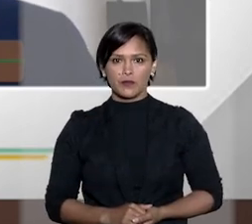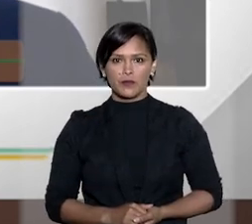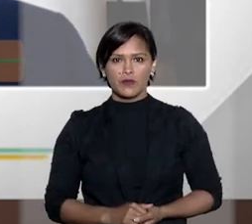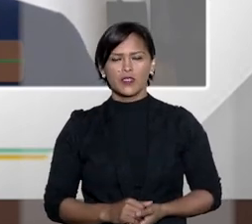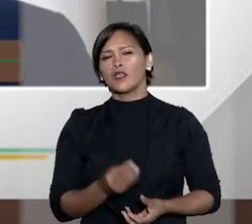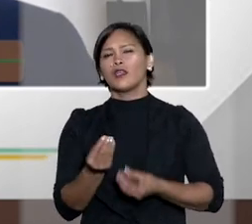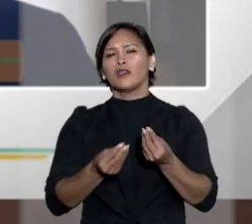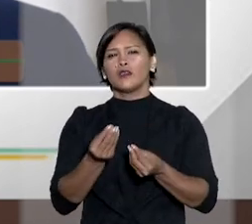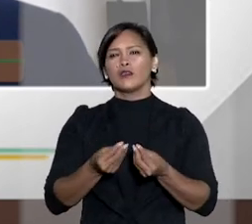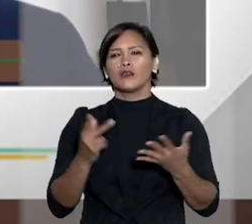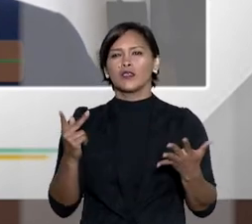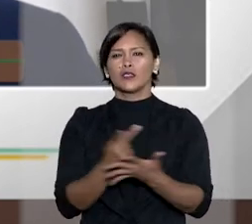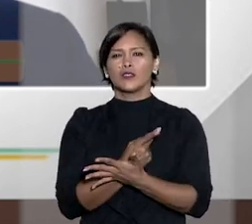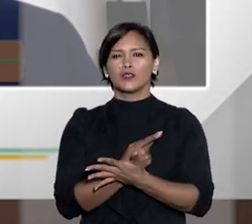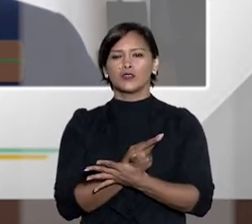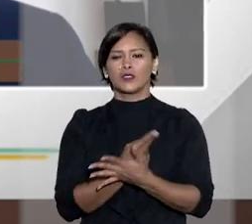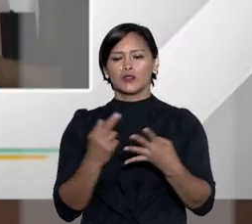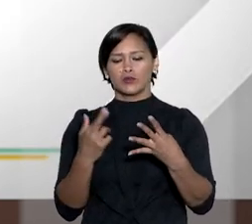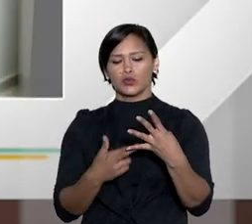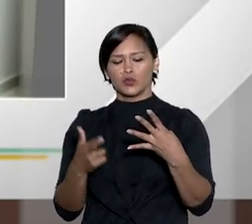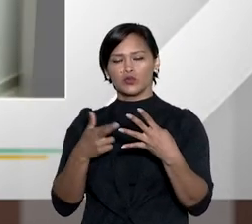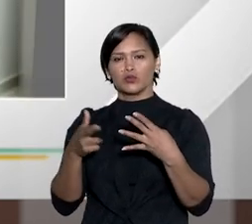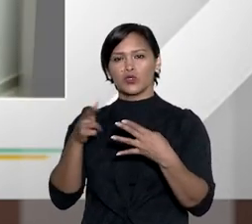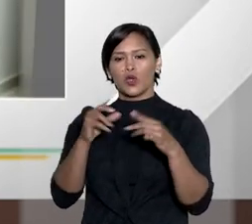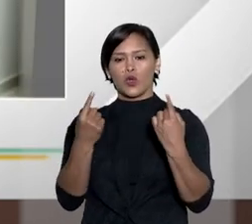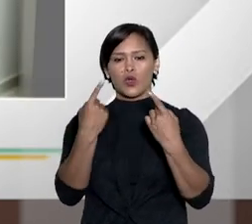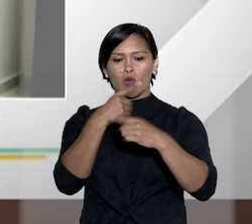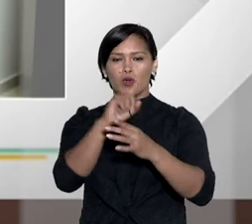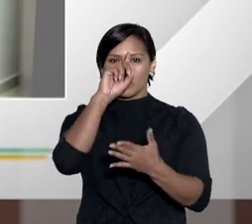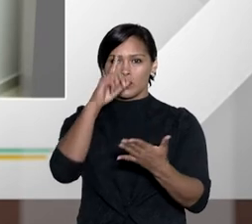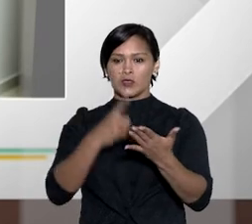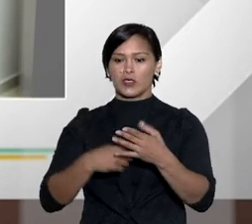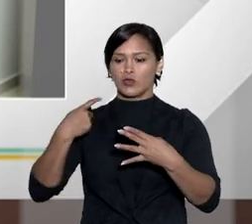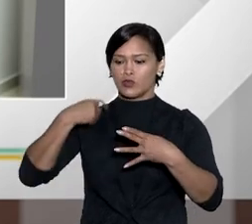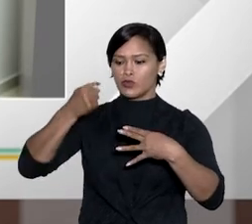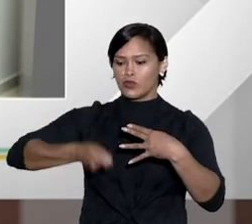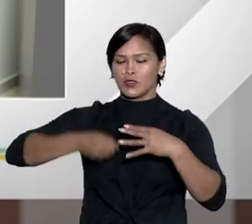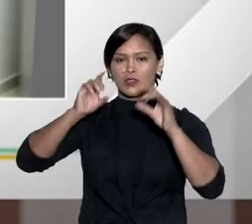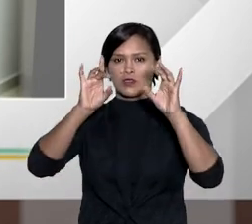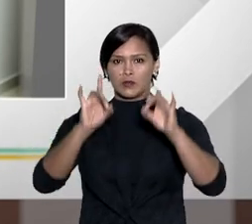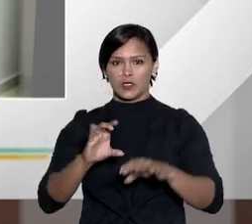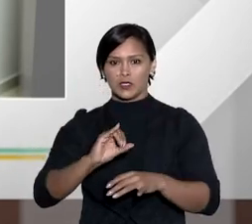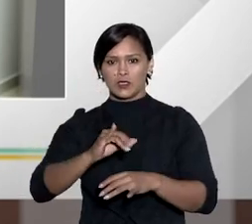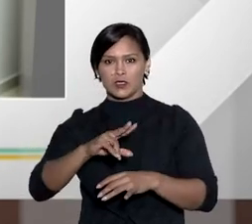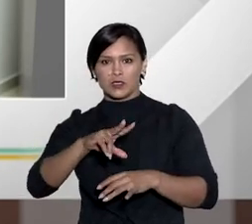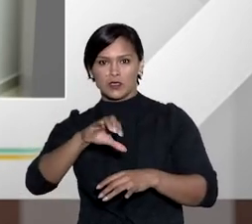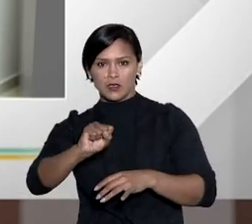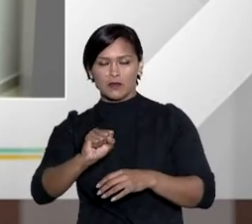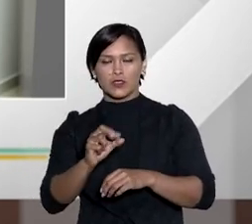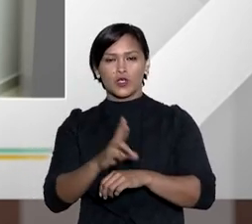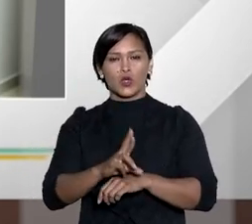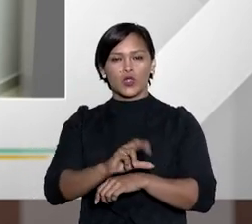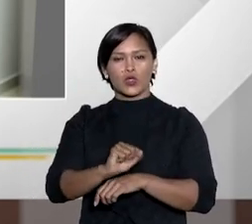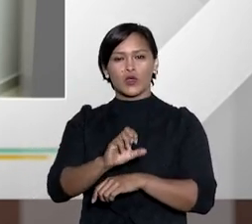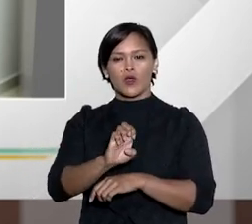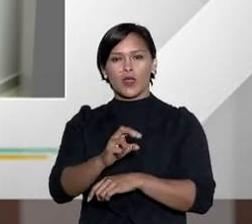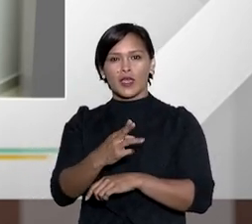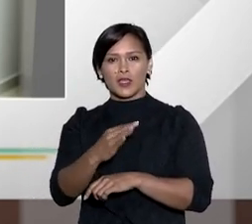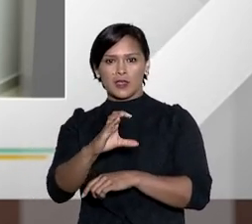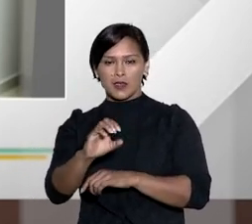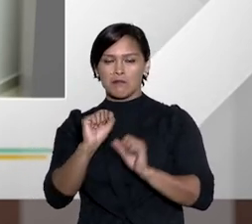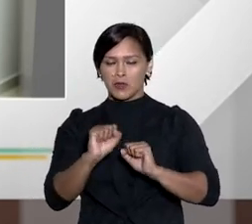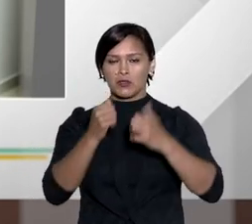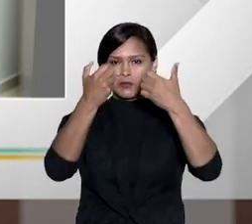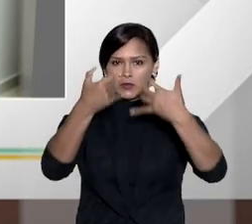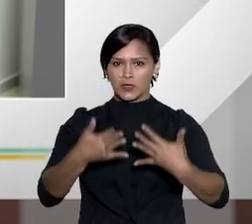excelente e eficiente e como é que funciona essa questão dos recursos contra as decisões dos juizados especiais